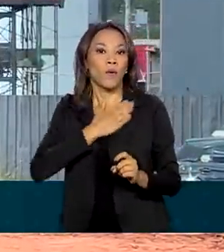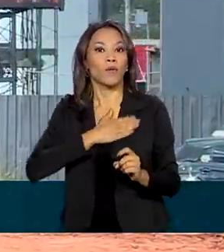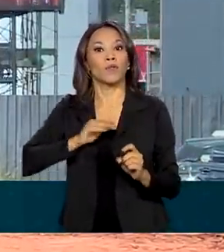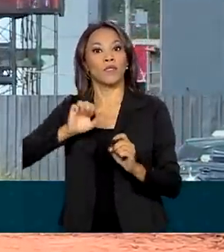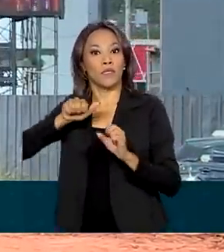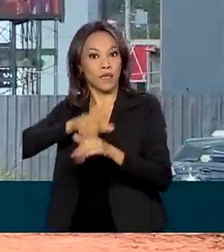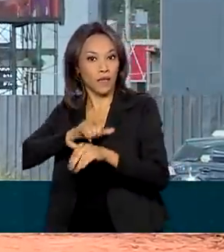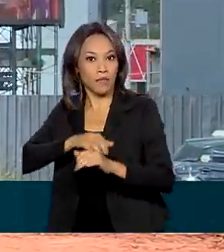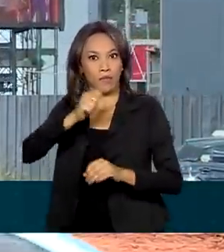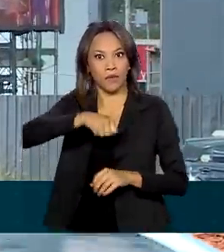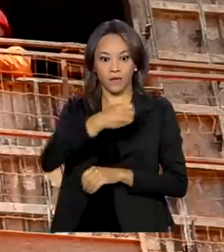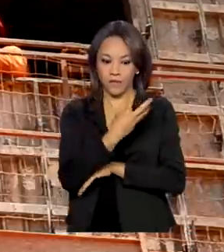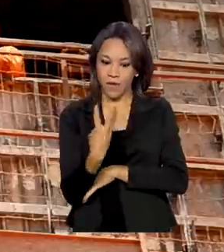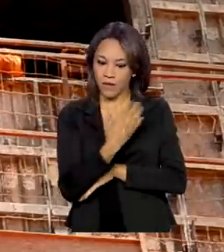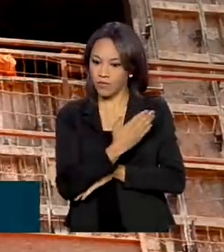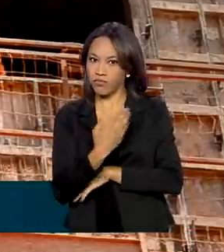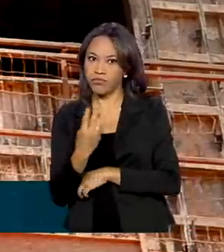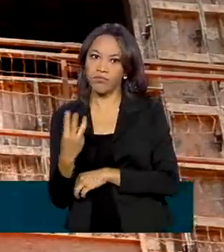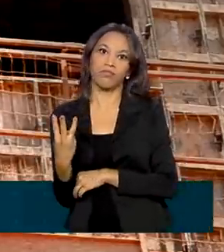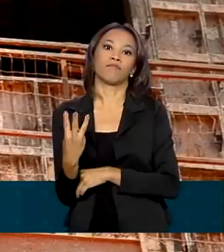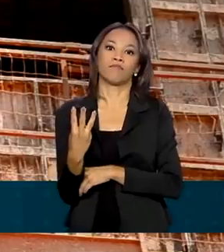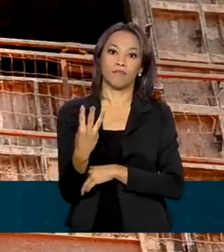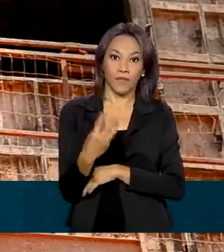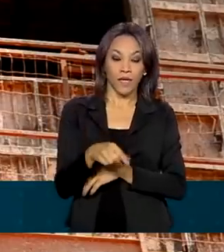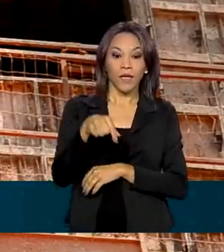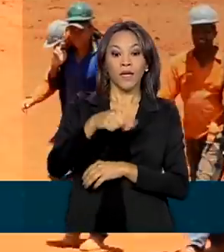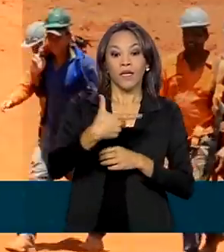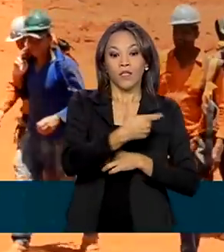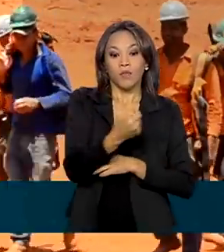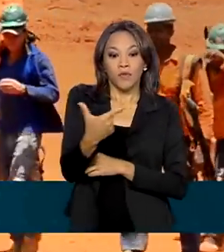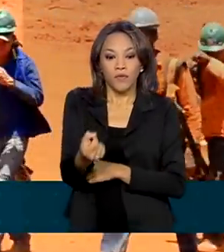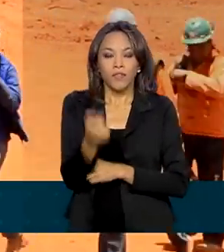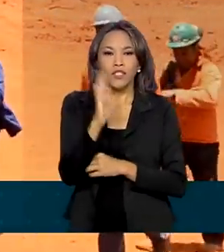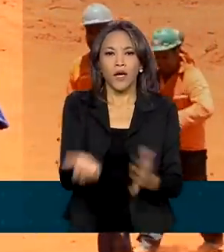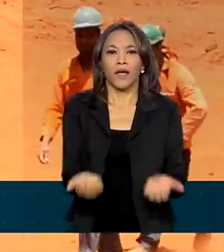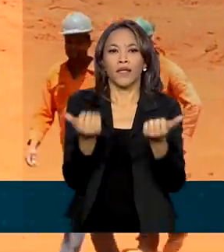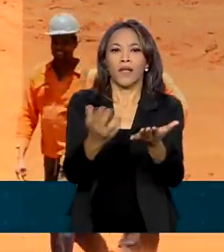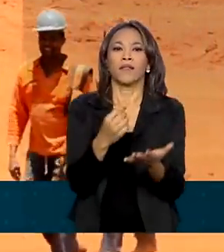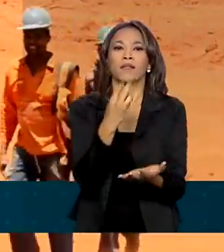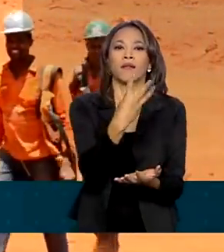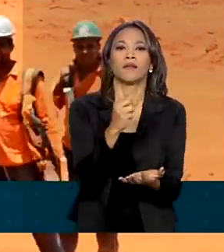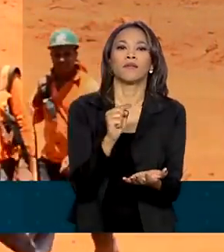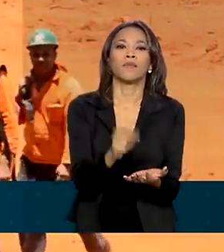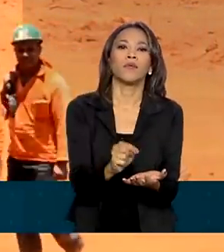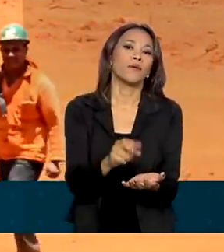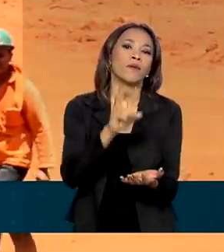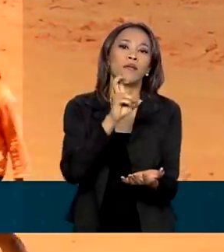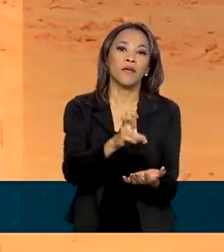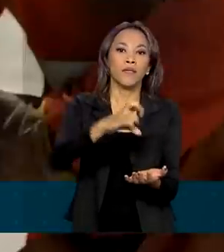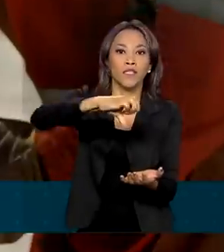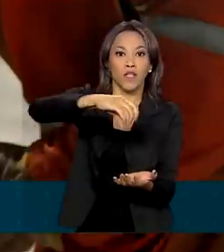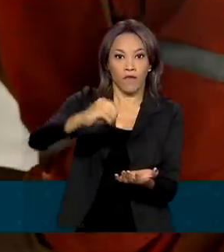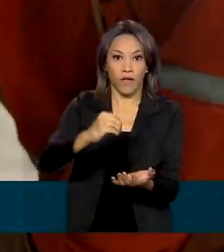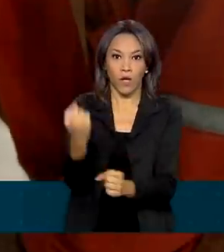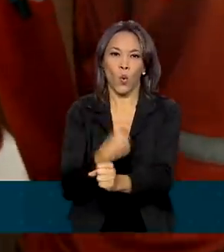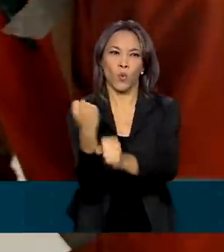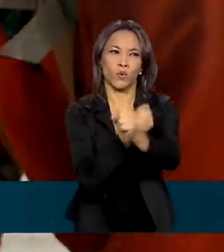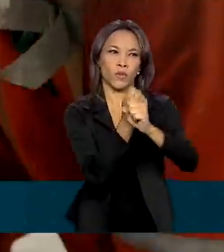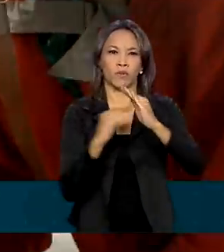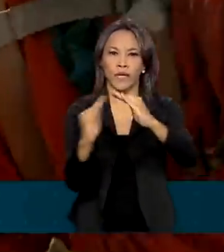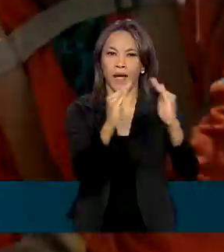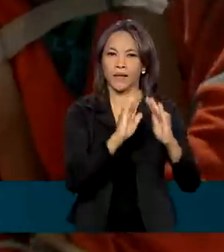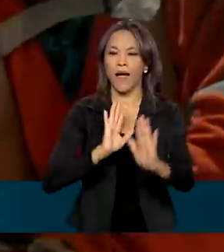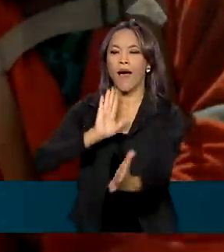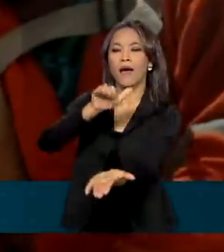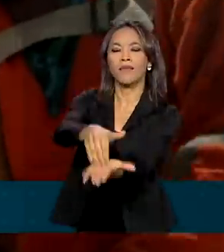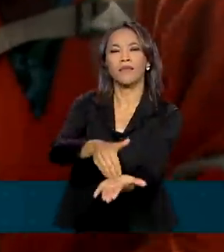três meses anteriores. Em 2020, foram entregues 3.590 obras no país. Até o final do